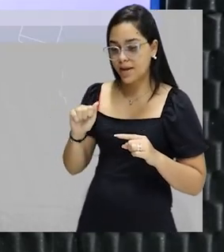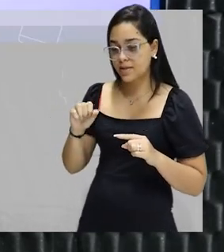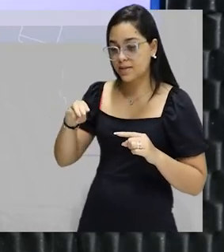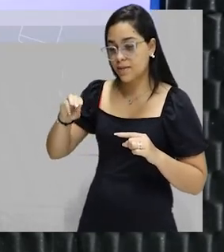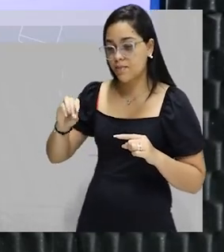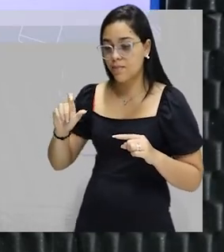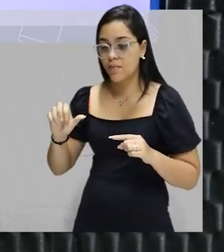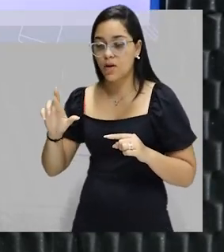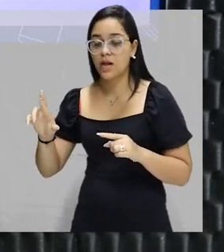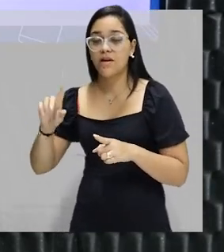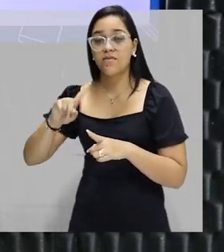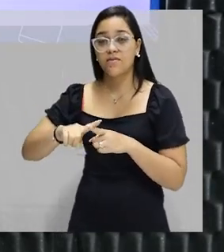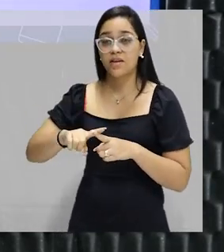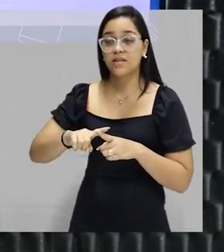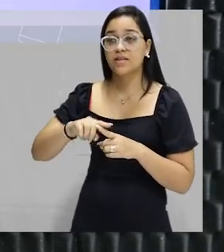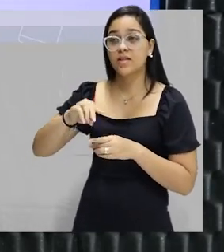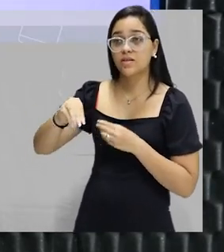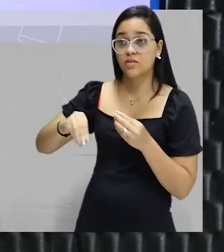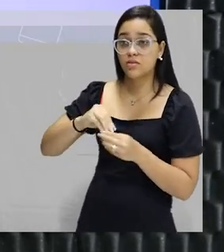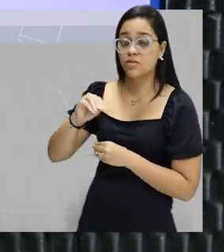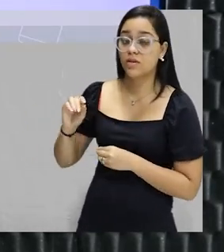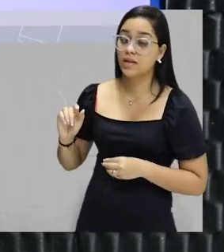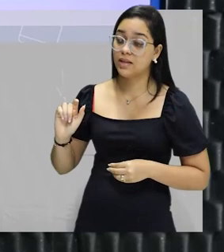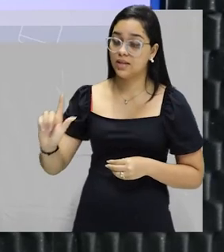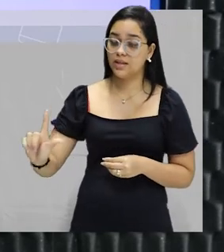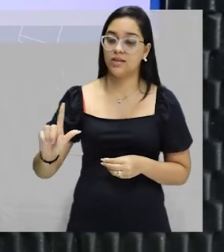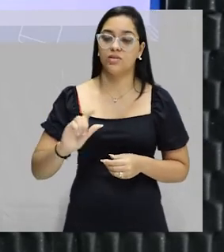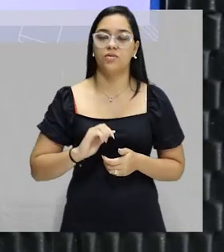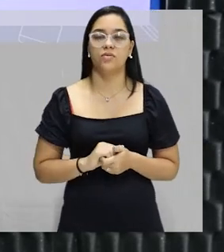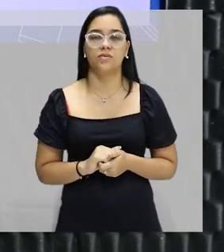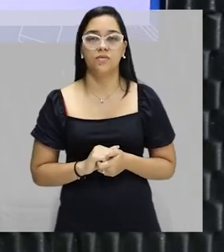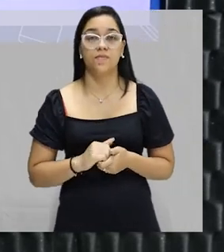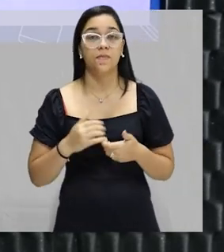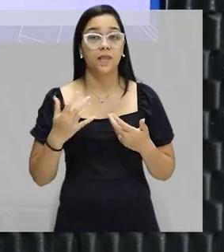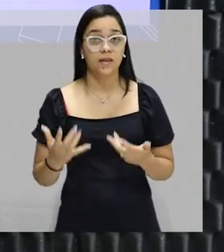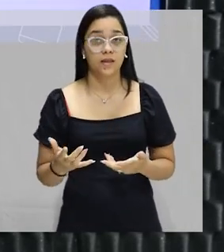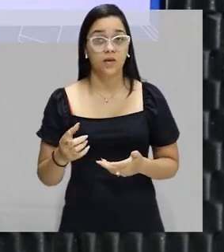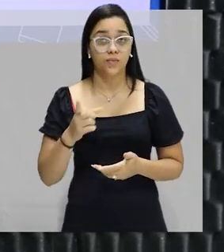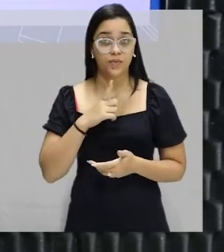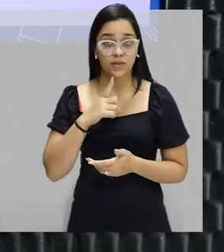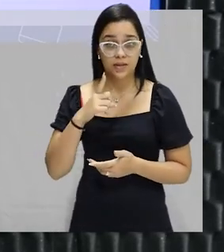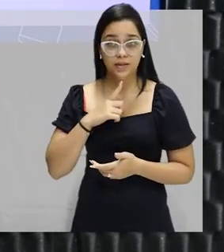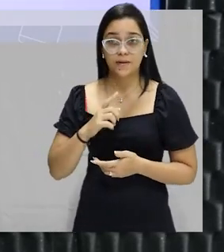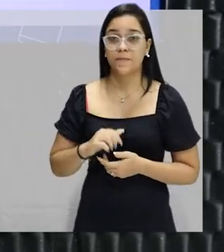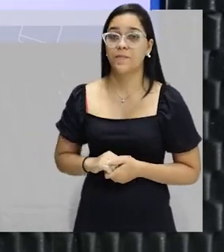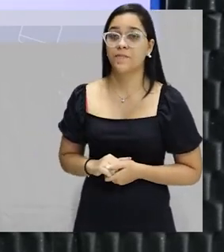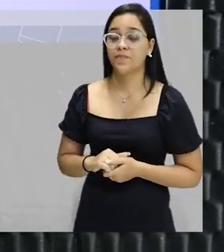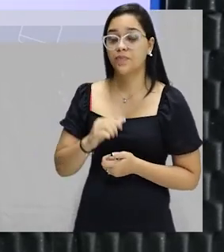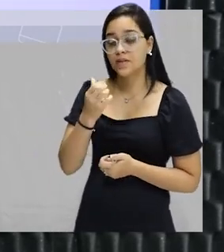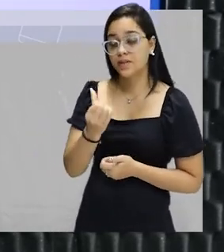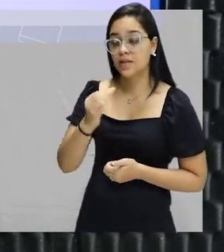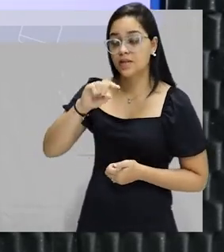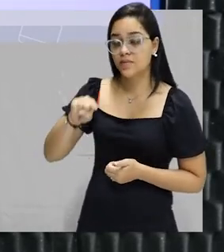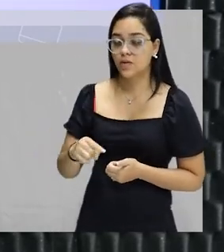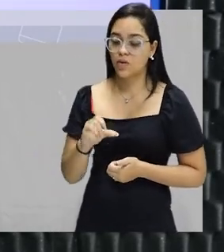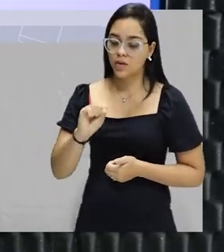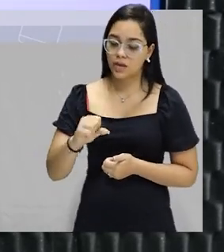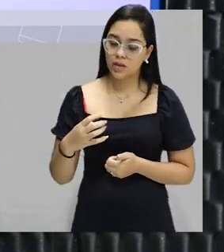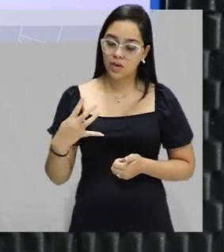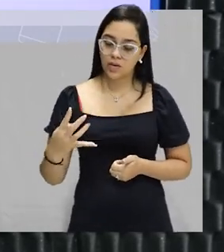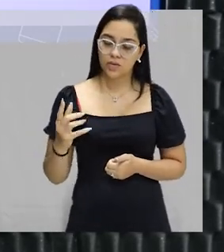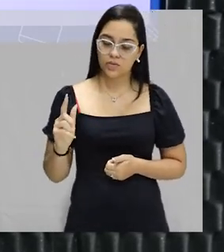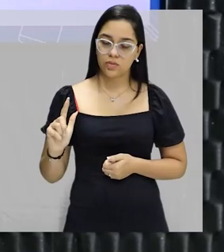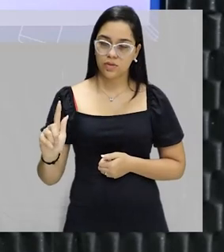soluto vezes o volume da solução em litros. Então, a massa do soluto, ó, 6,84